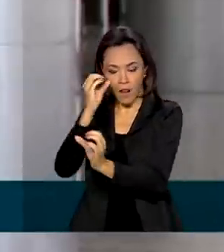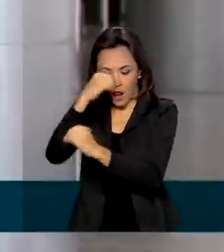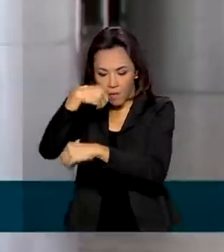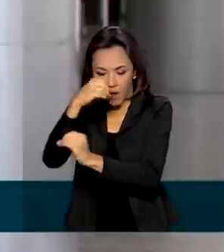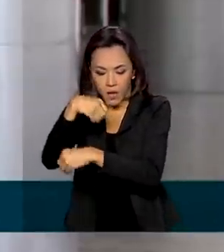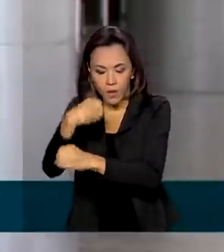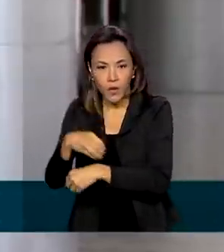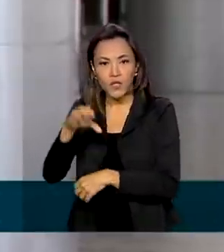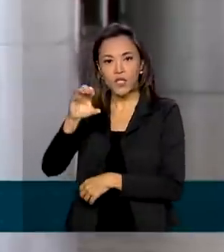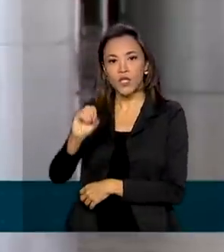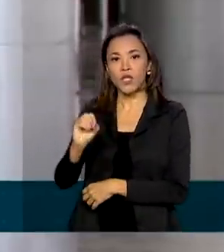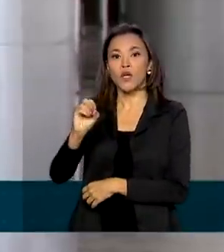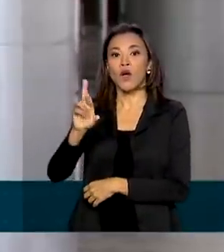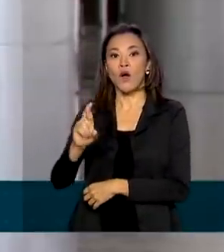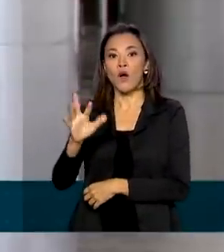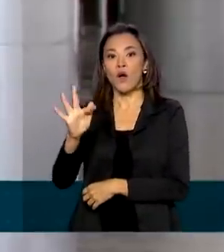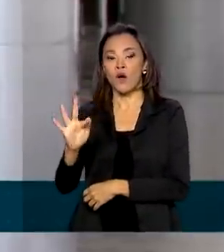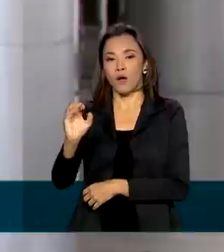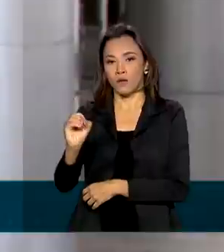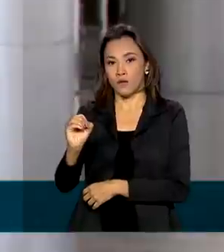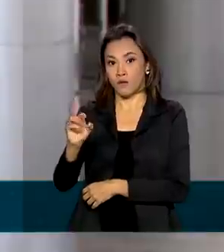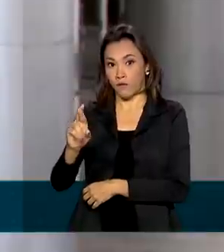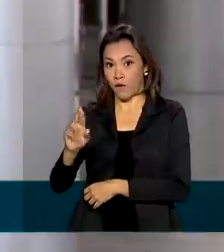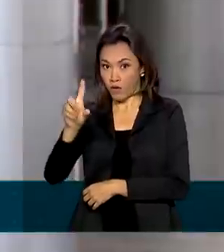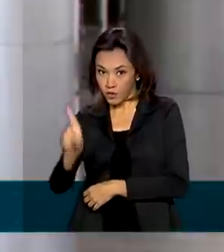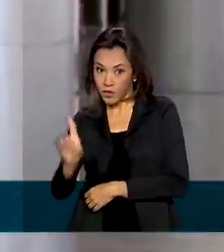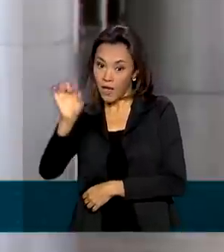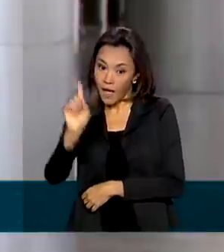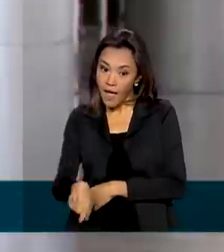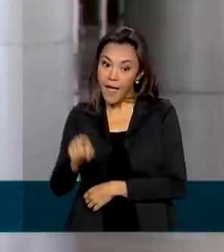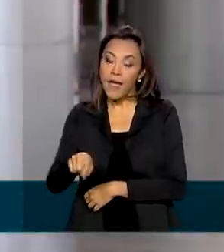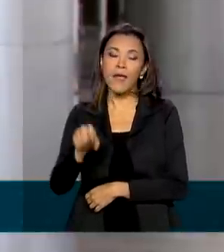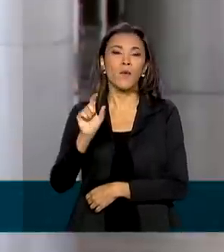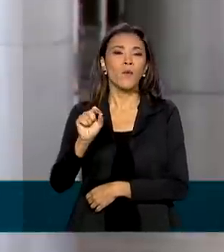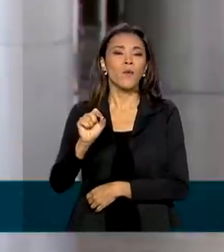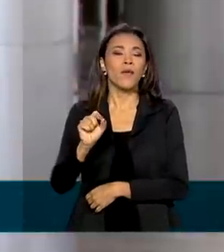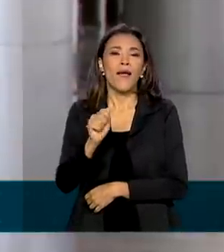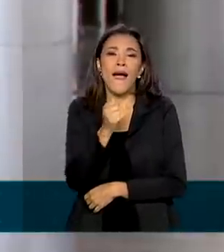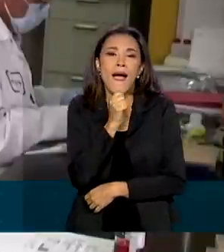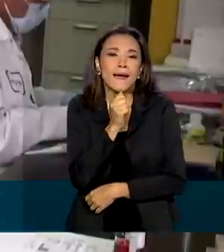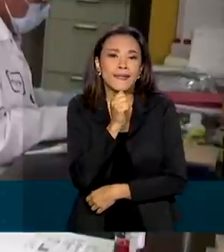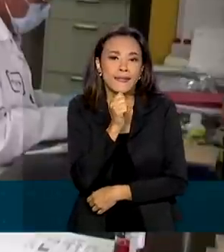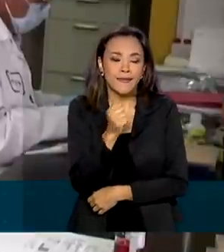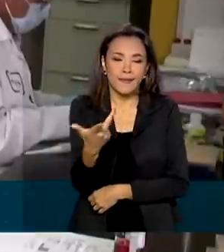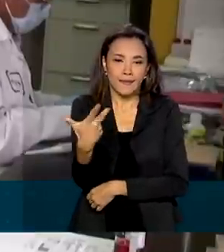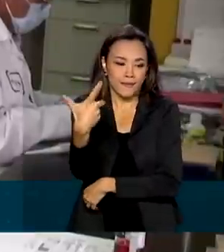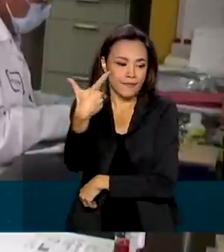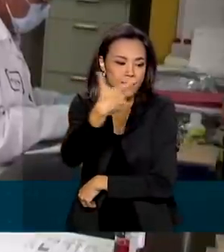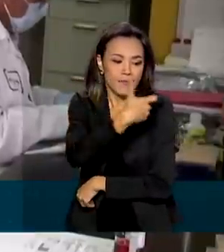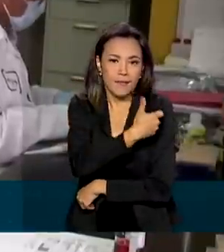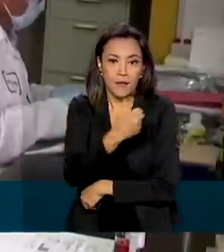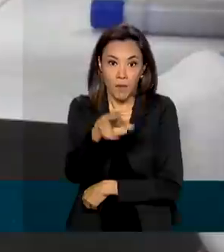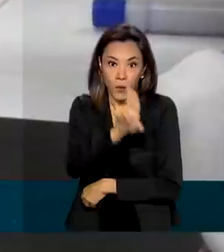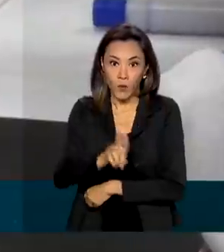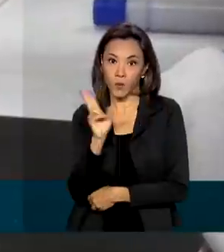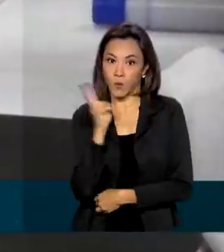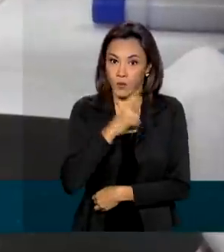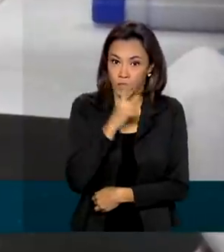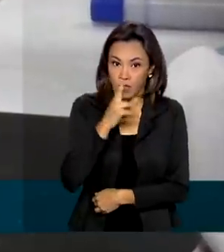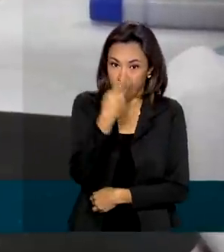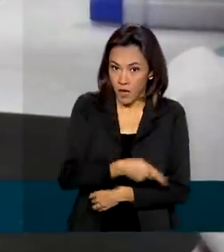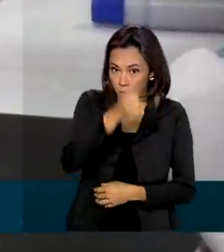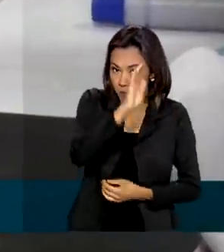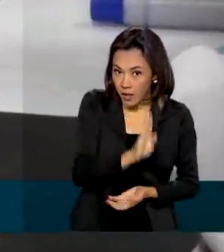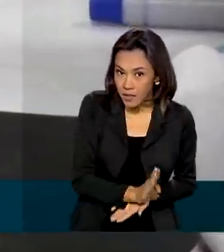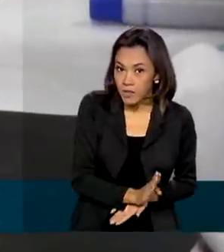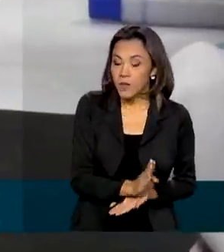Bem, essa importação é em caráter excepcional, já que a vacina ainda não tem uma autorização específica para uso emergencial aqui no